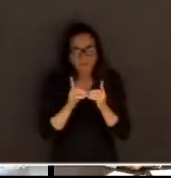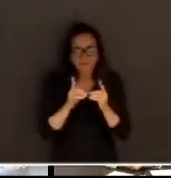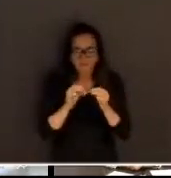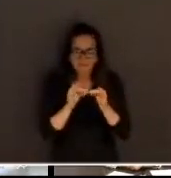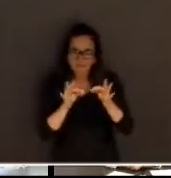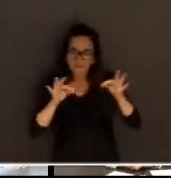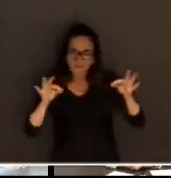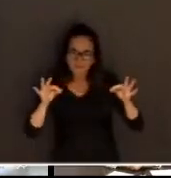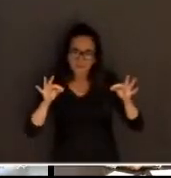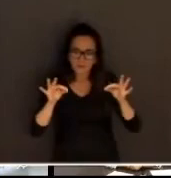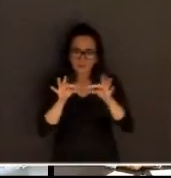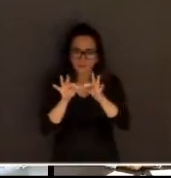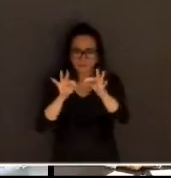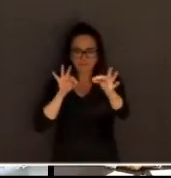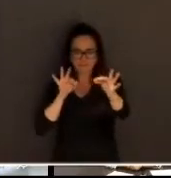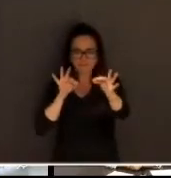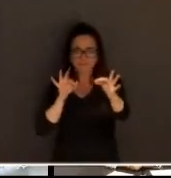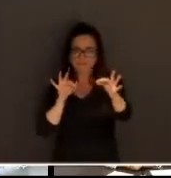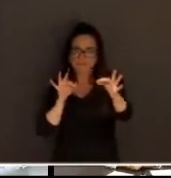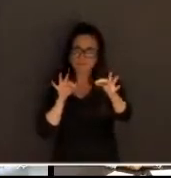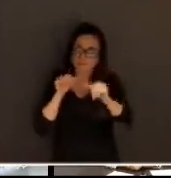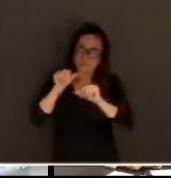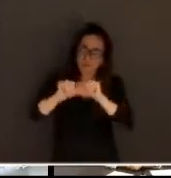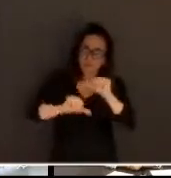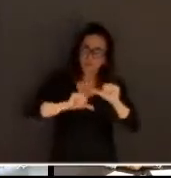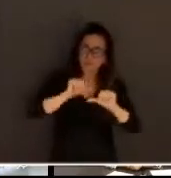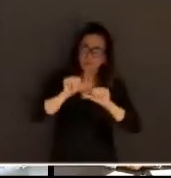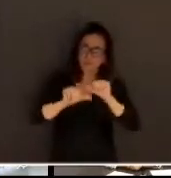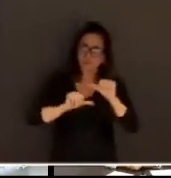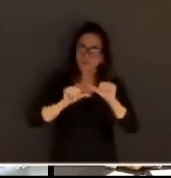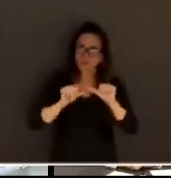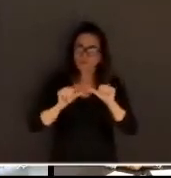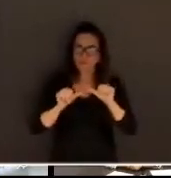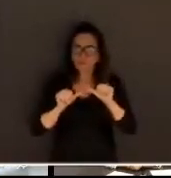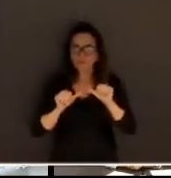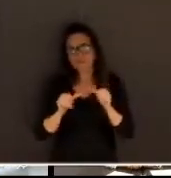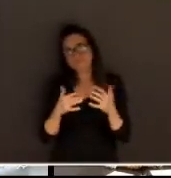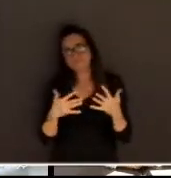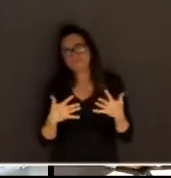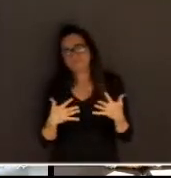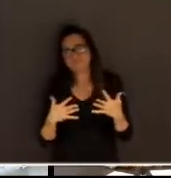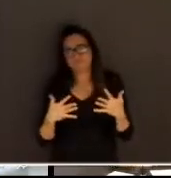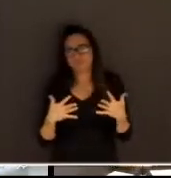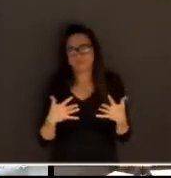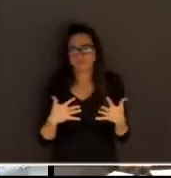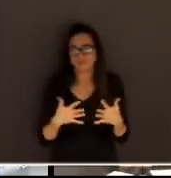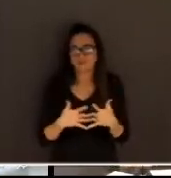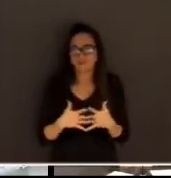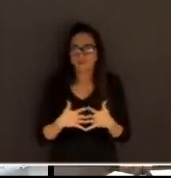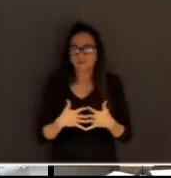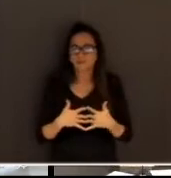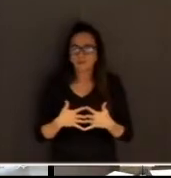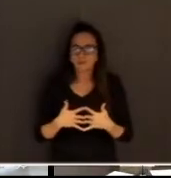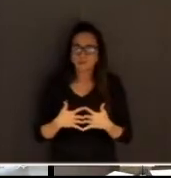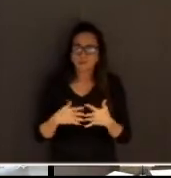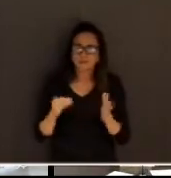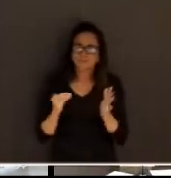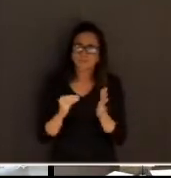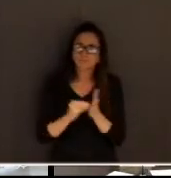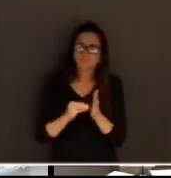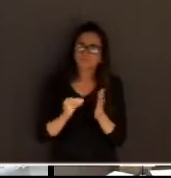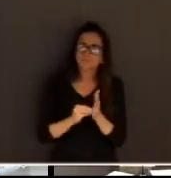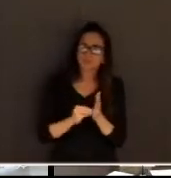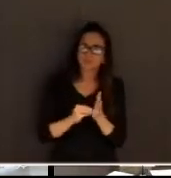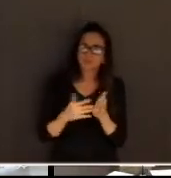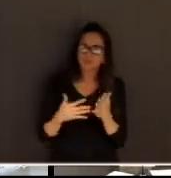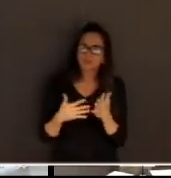procedimento muda. E nós podemos ter a unidade de um desses e a confirmação do outro, por falta de